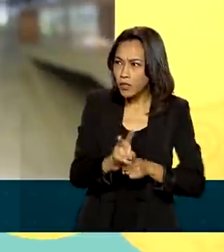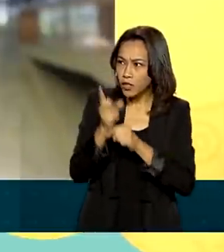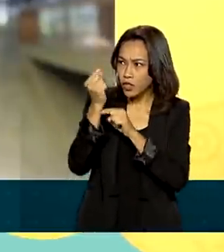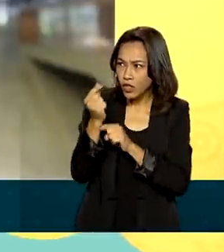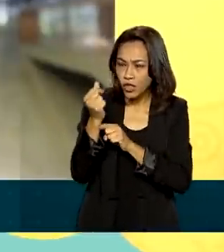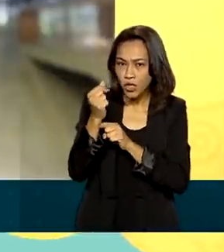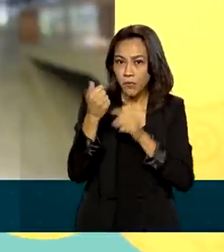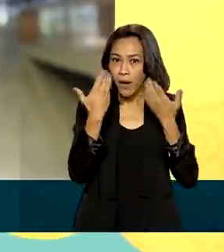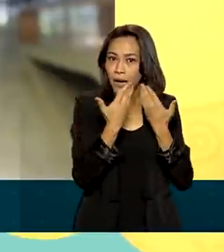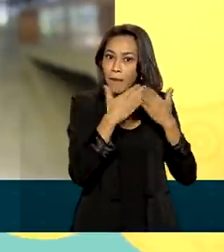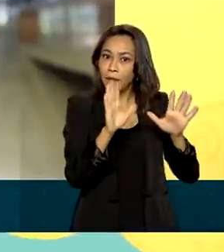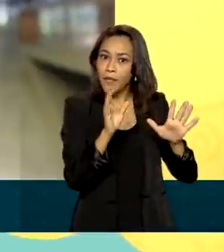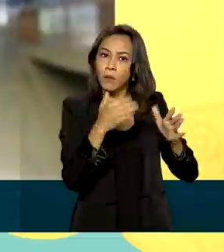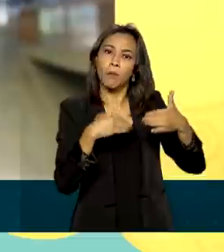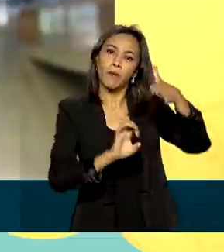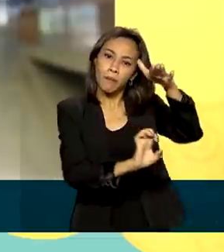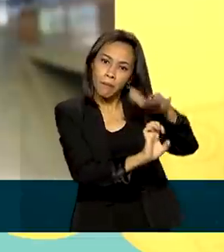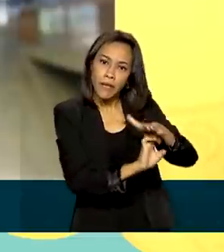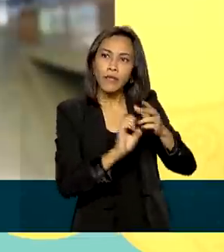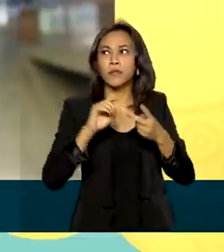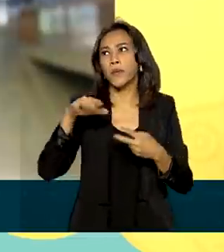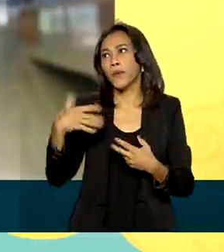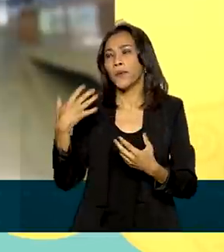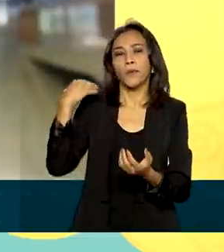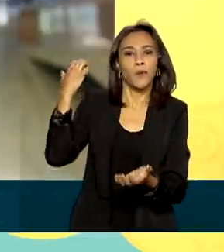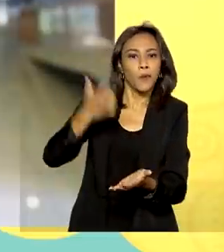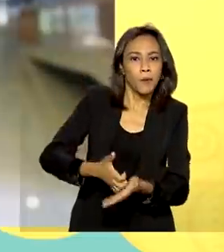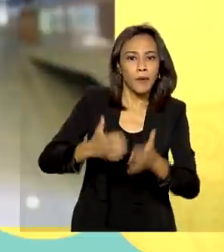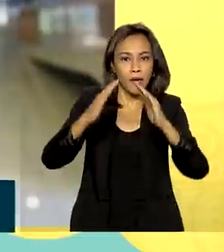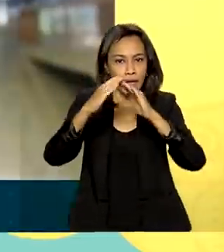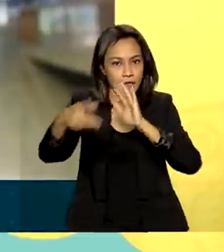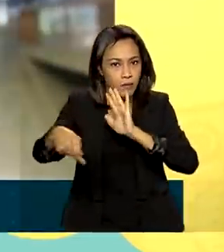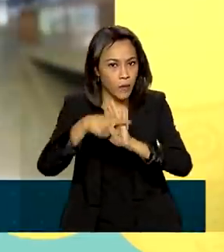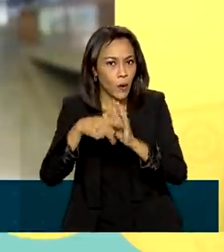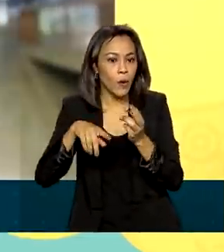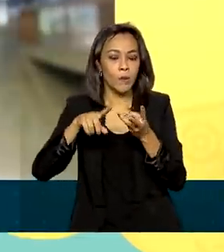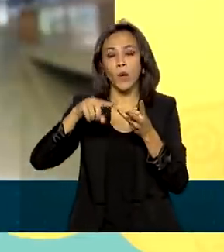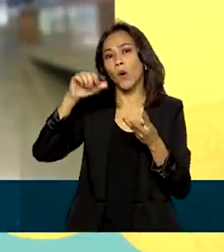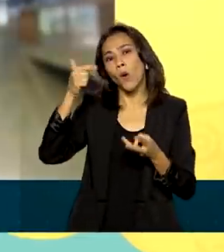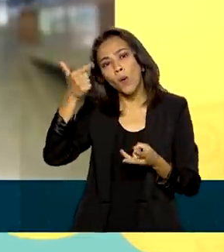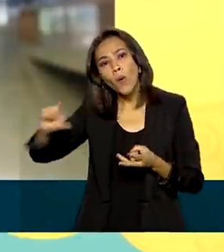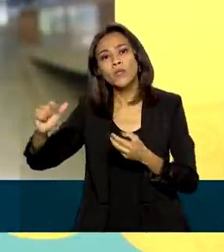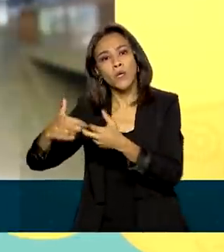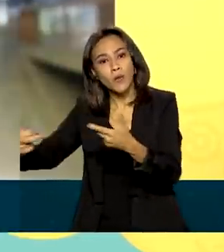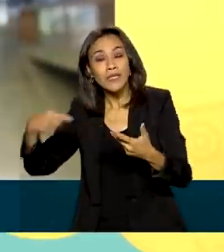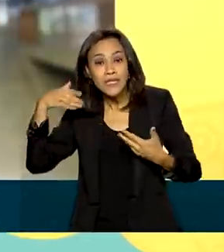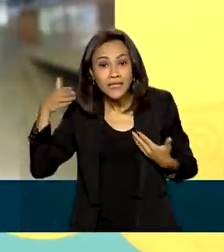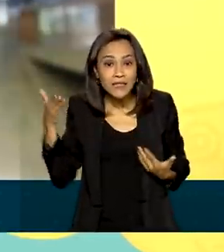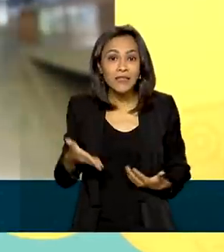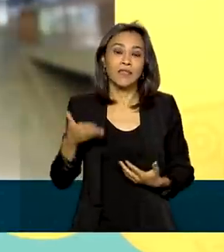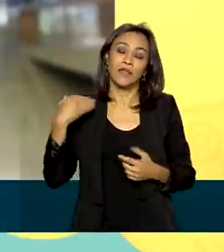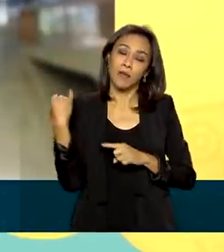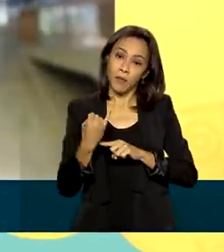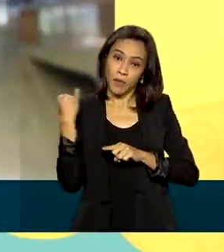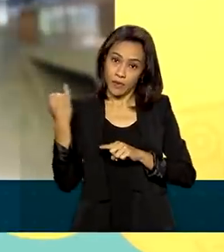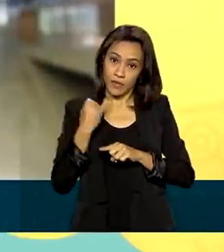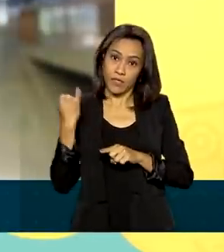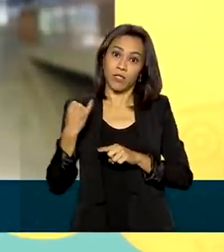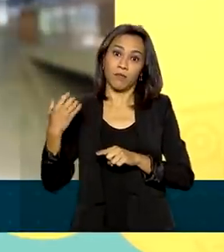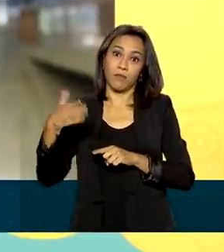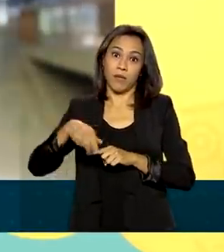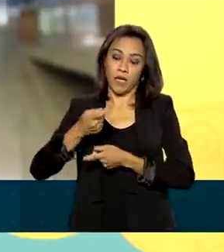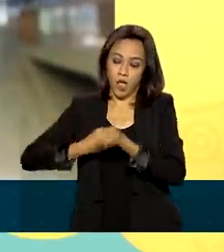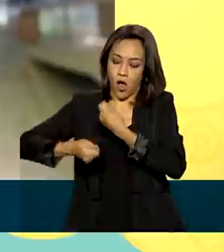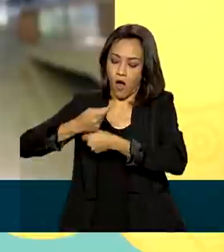negócio, comprar sua casa própria ou mesmo para adquirir aquele bem desejado é essencial para que o sistema financeiro